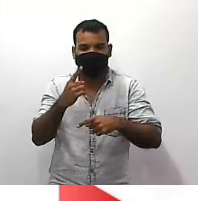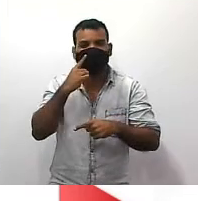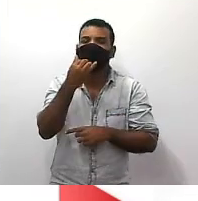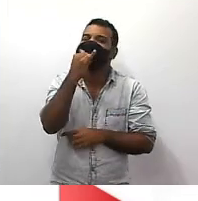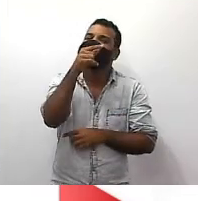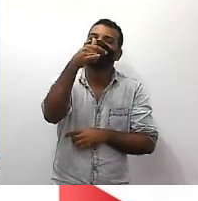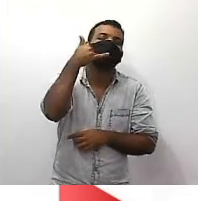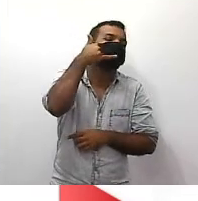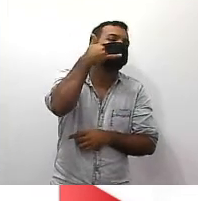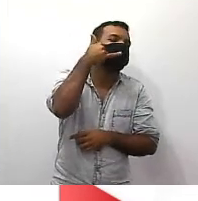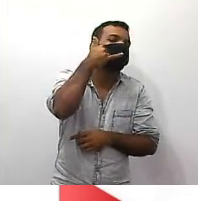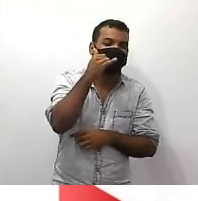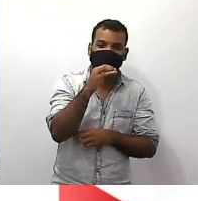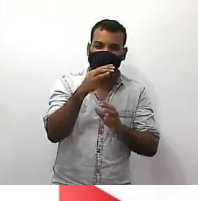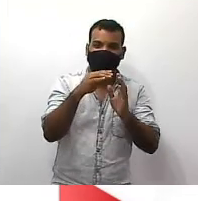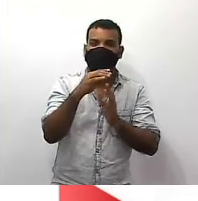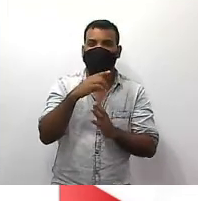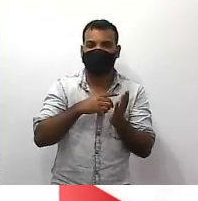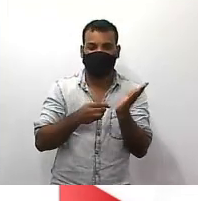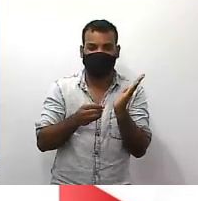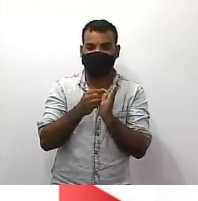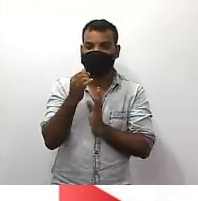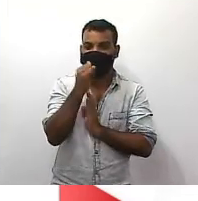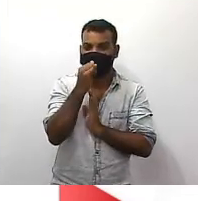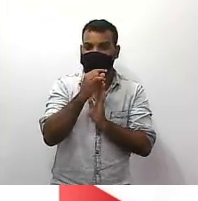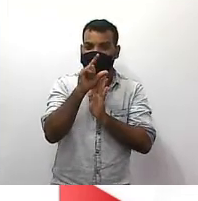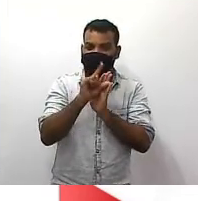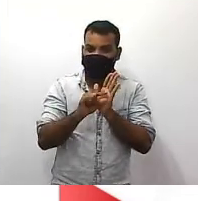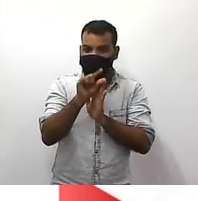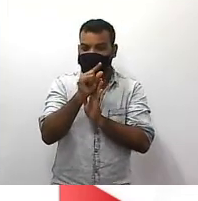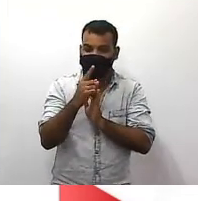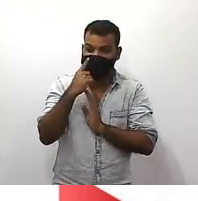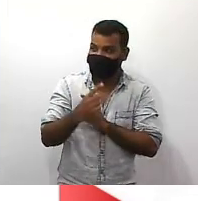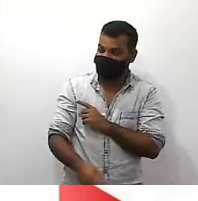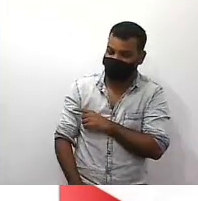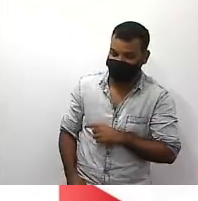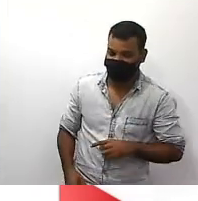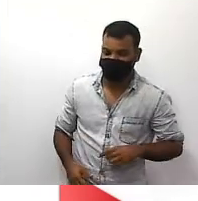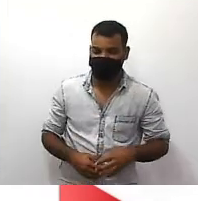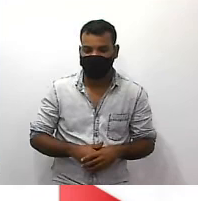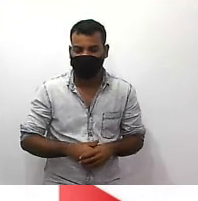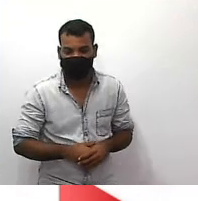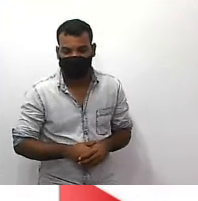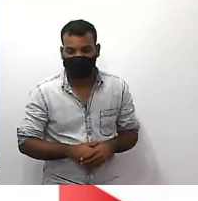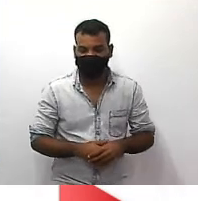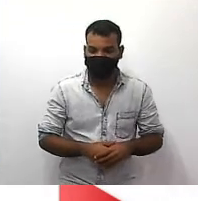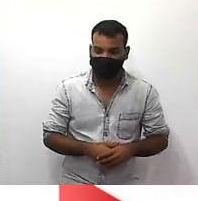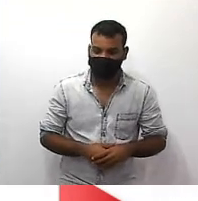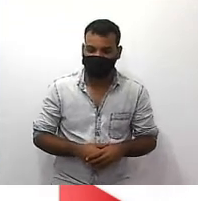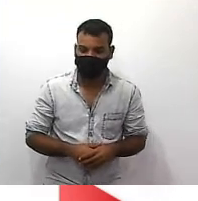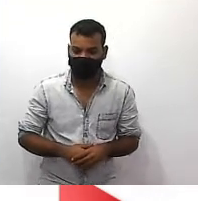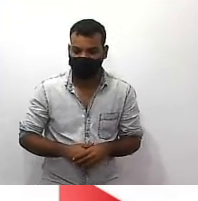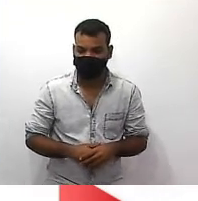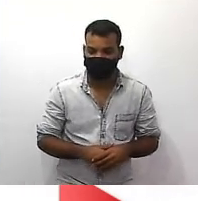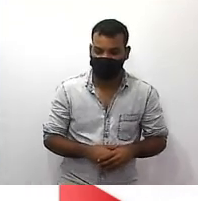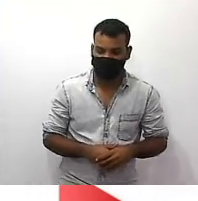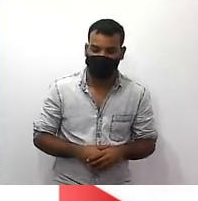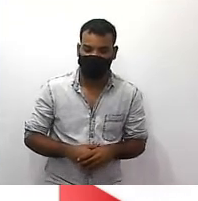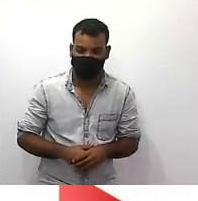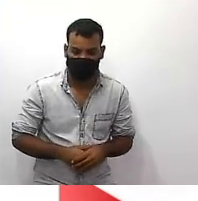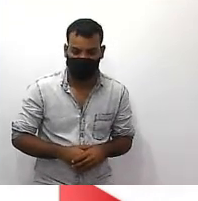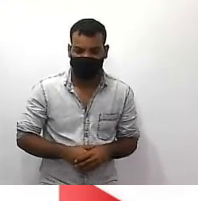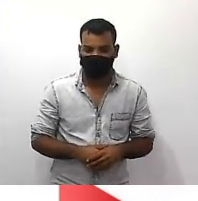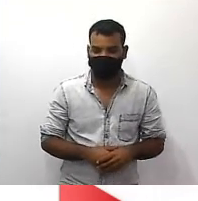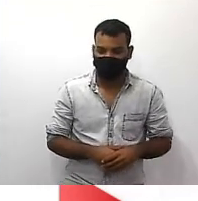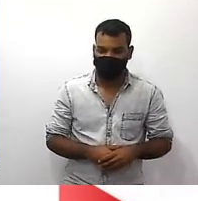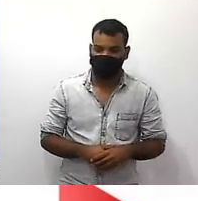celular que referência se a fração tá a primeira embaixo você tá vendo aí do teu lado esquerdo da tua tela